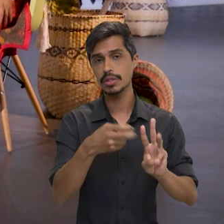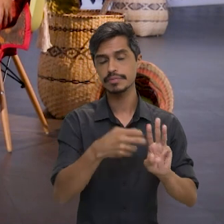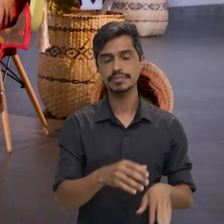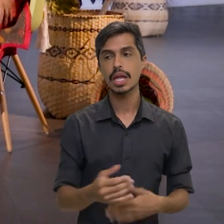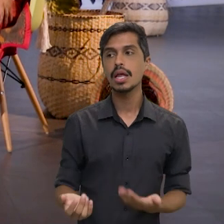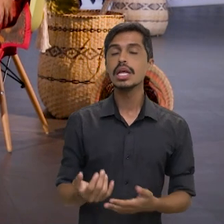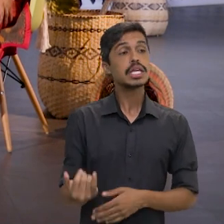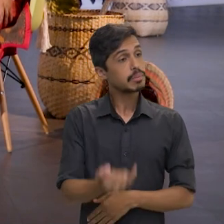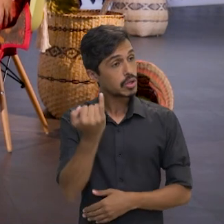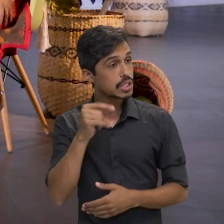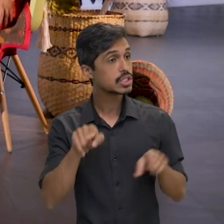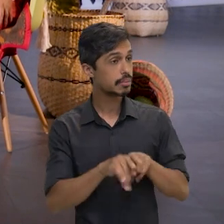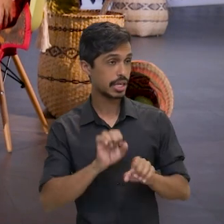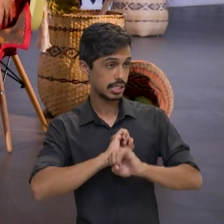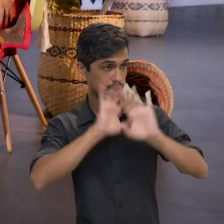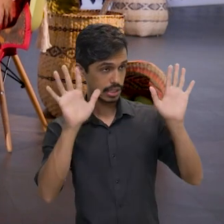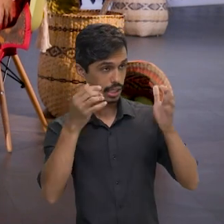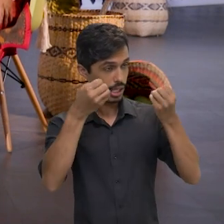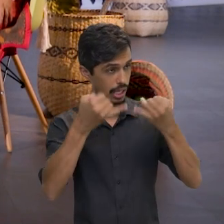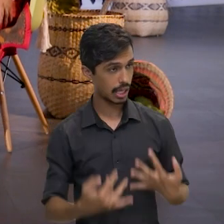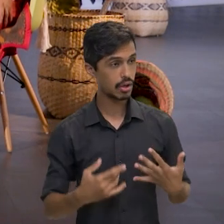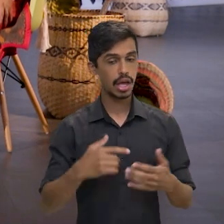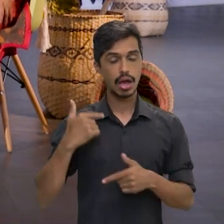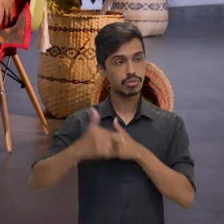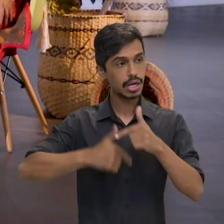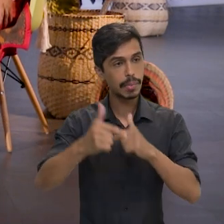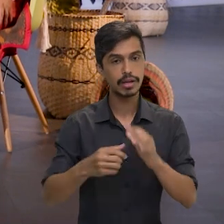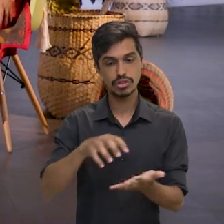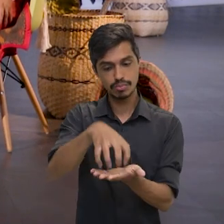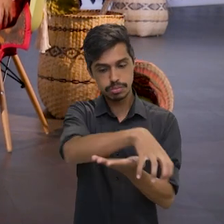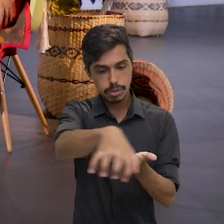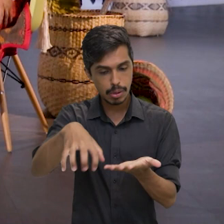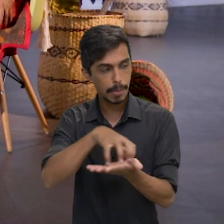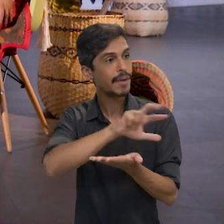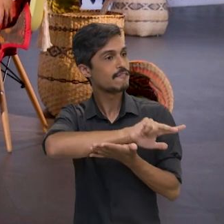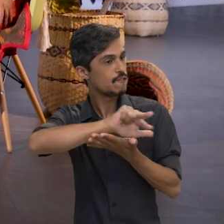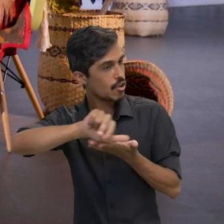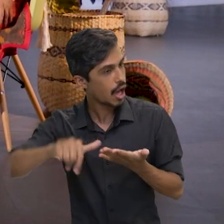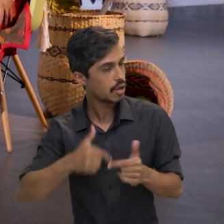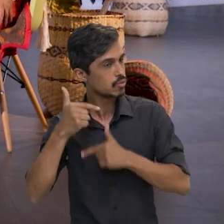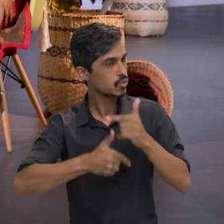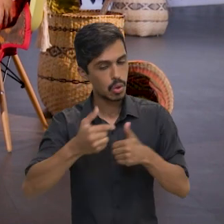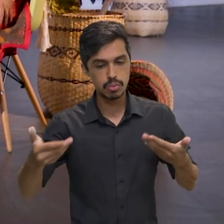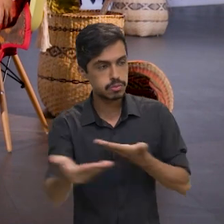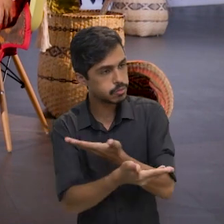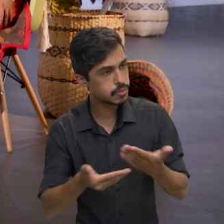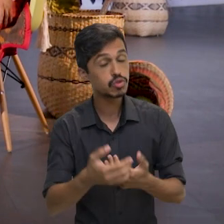É importante também deixar claro que, além de ser uma operação feita por vários órgãos, né? Do governo, de forma